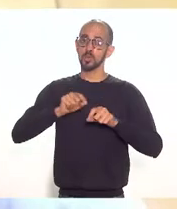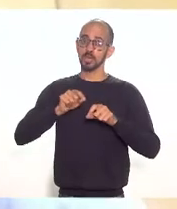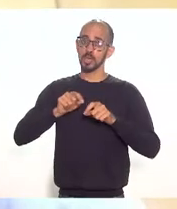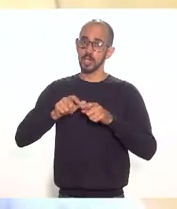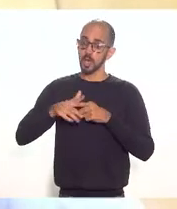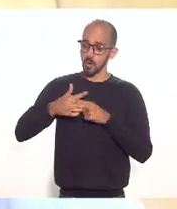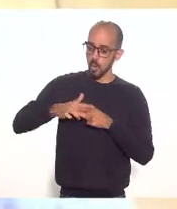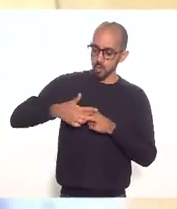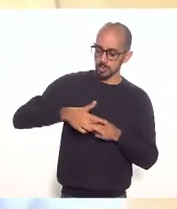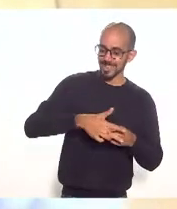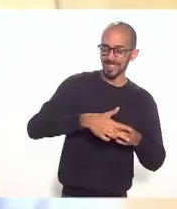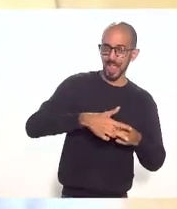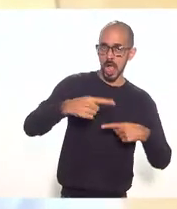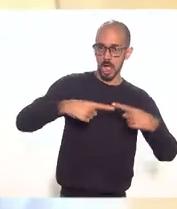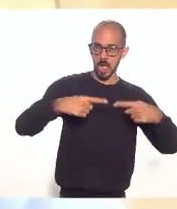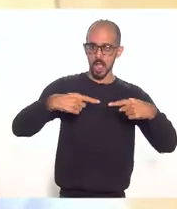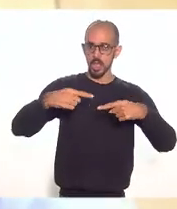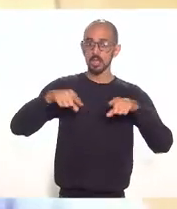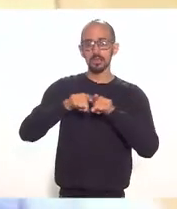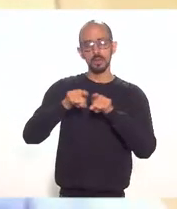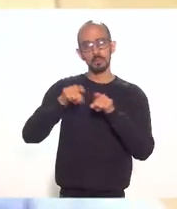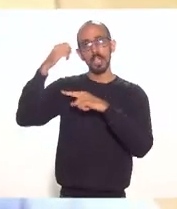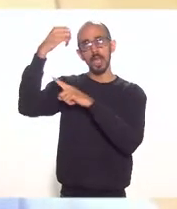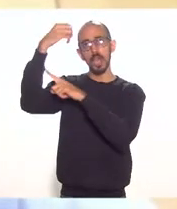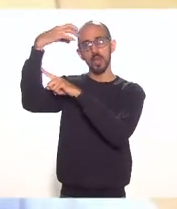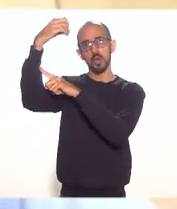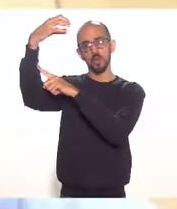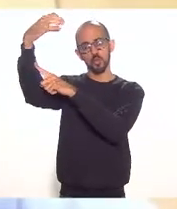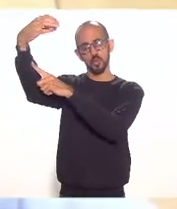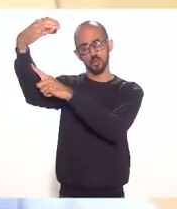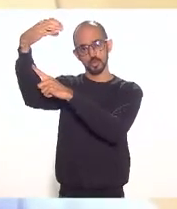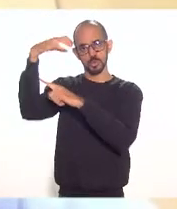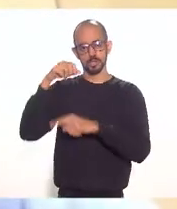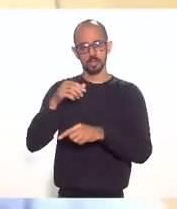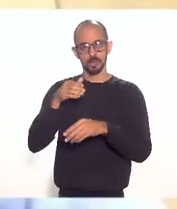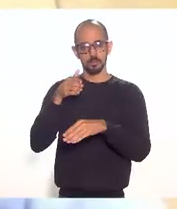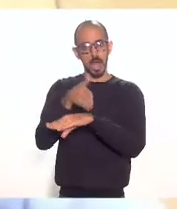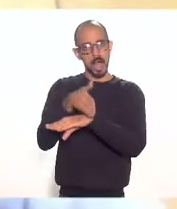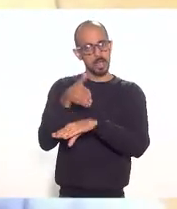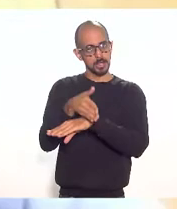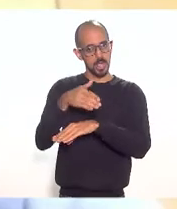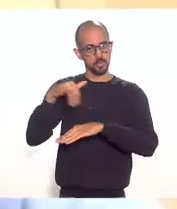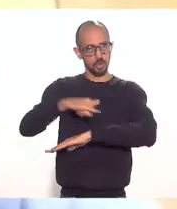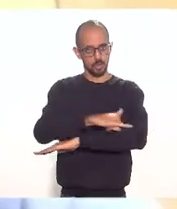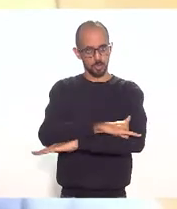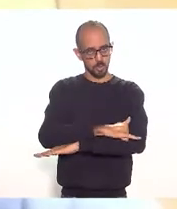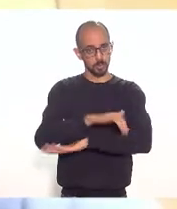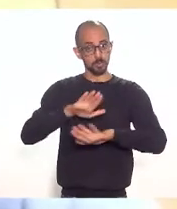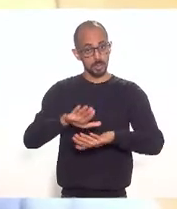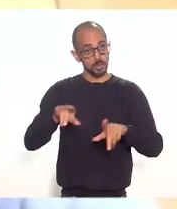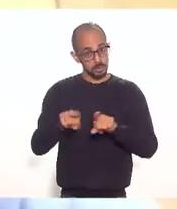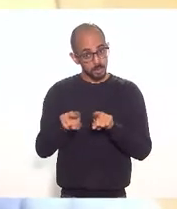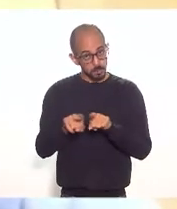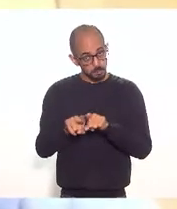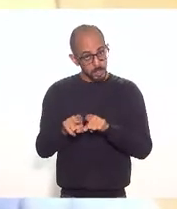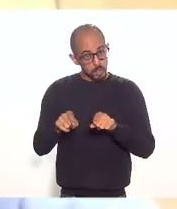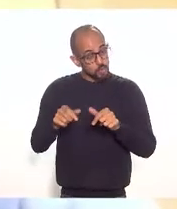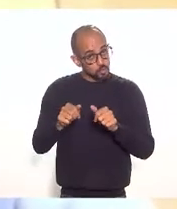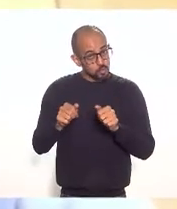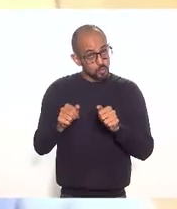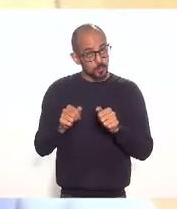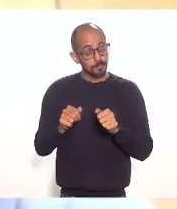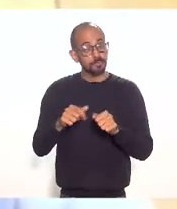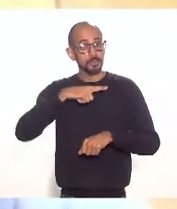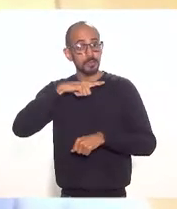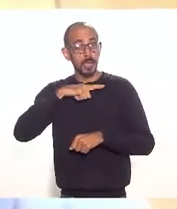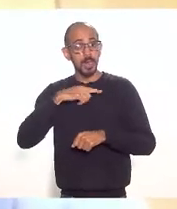melhoria da conservação e da iluminação por aí, por essas vias. Mas, em conjunto, era fundamental essa questão